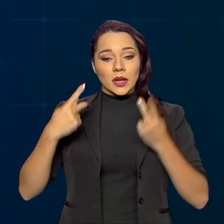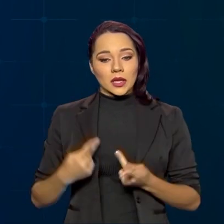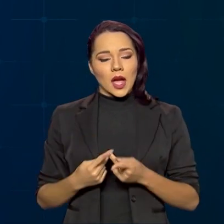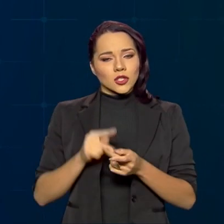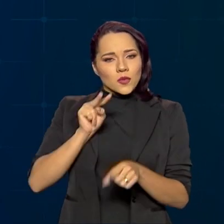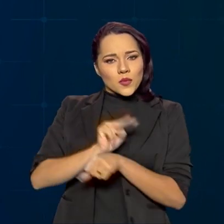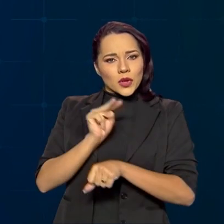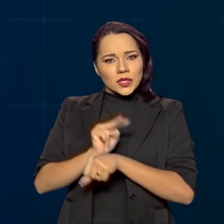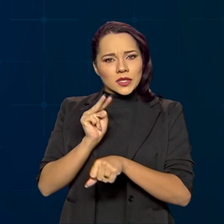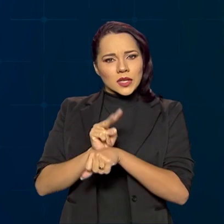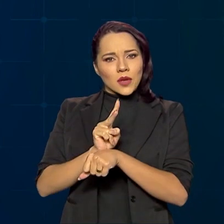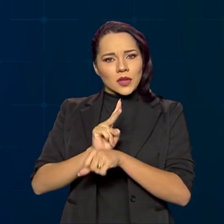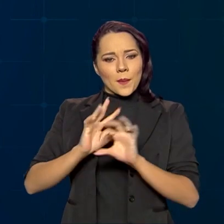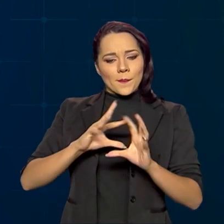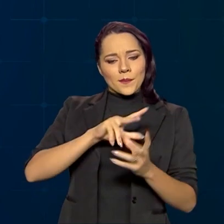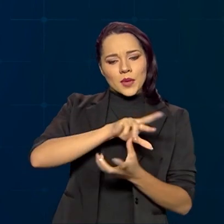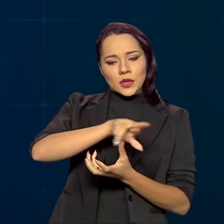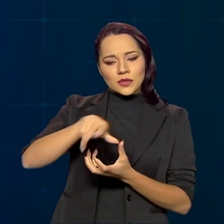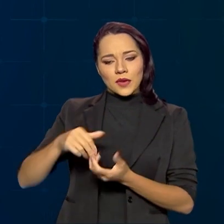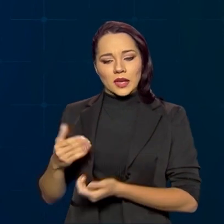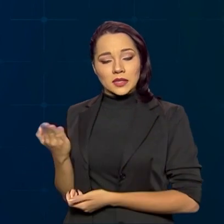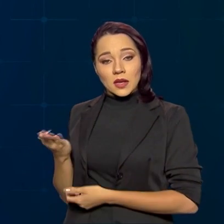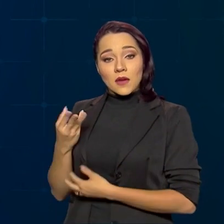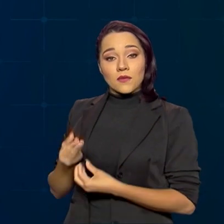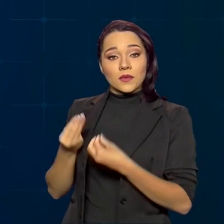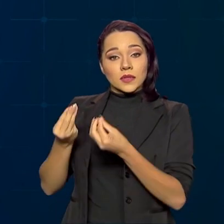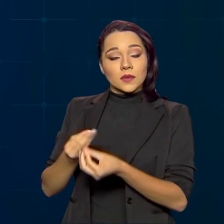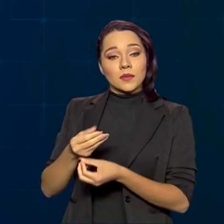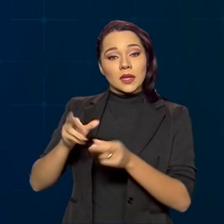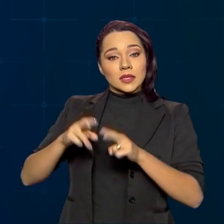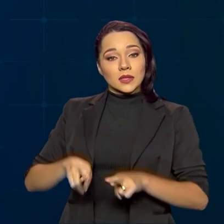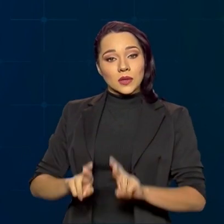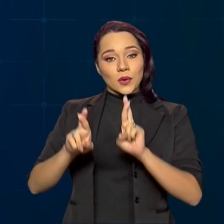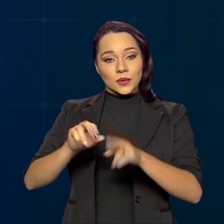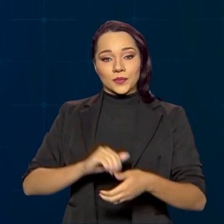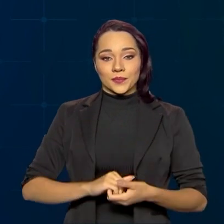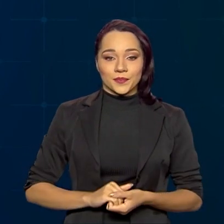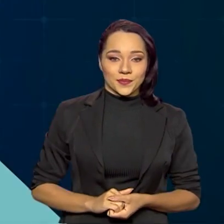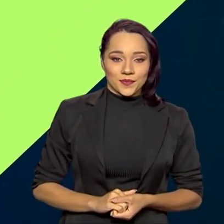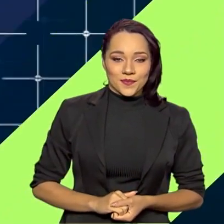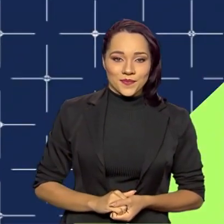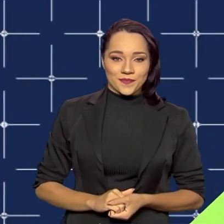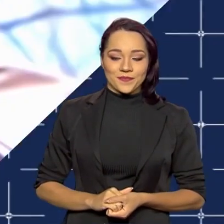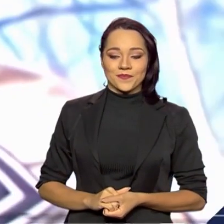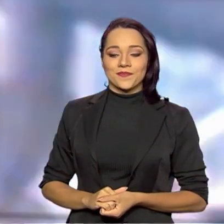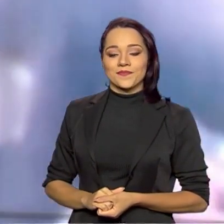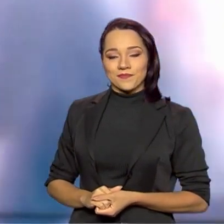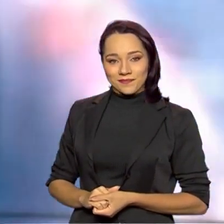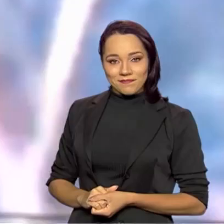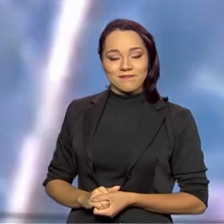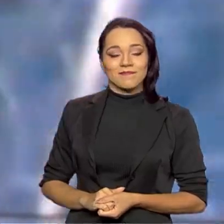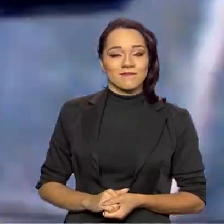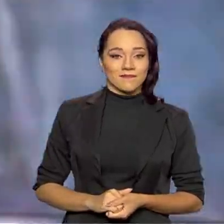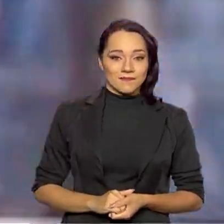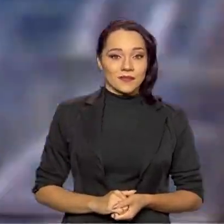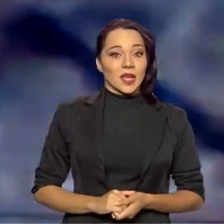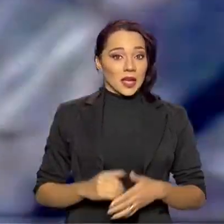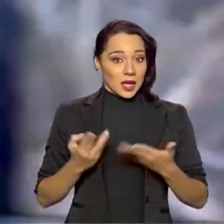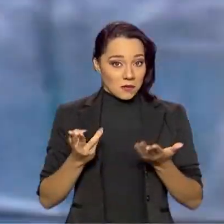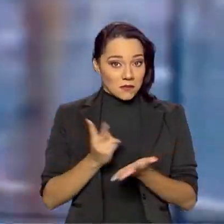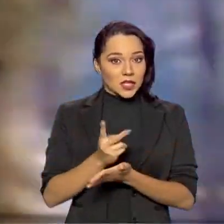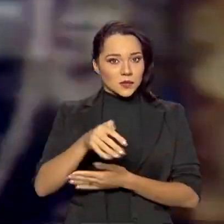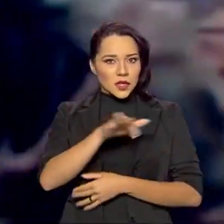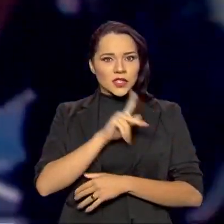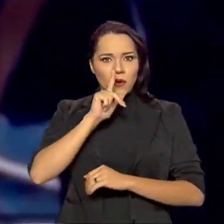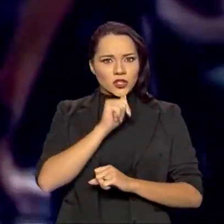Reserva da Biosfera, título dado pelas Nações Unidas. E apesar de ser uma região